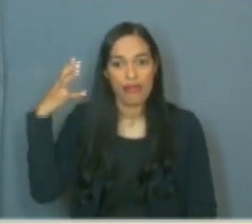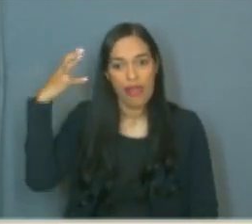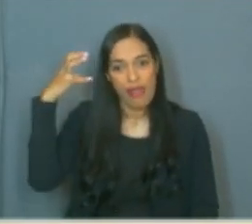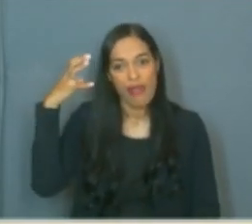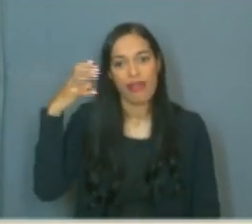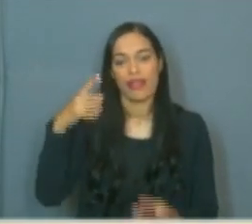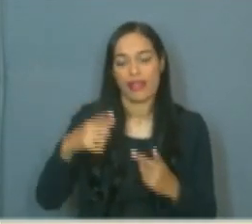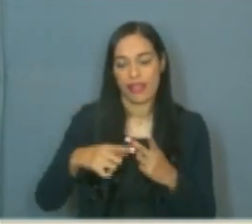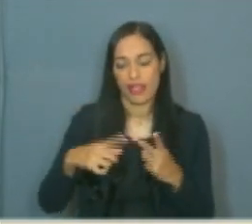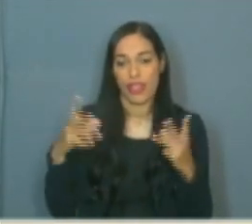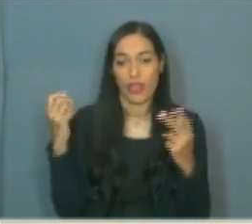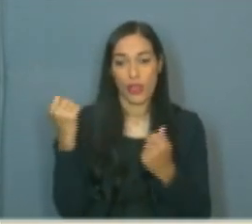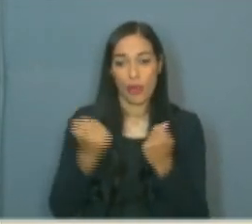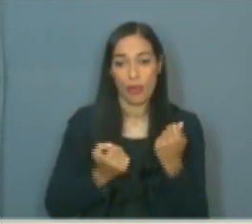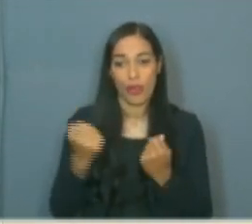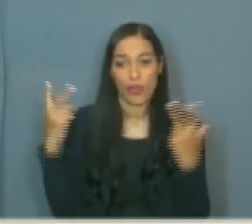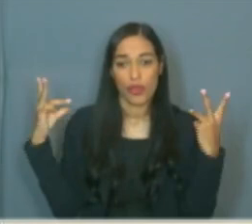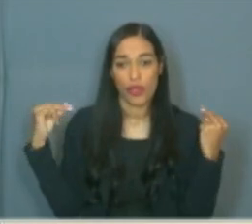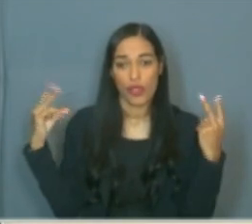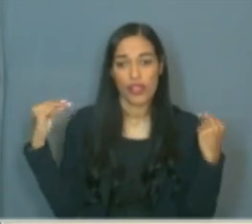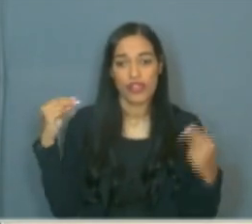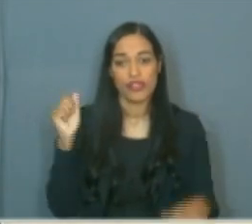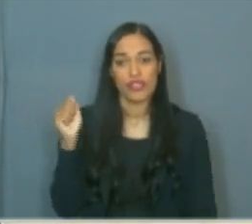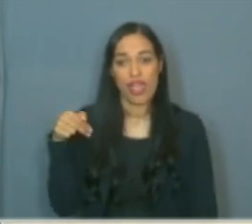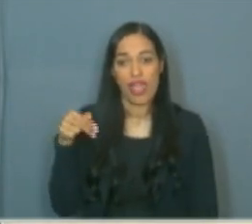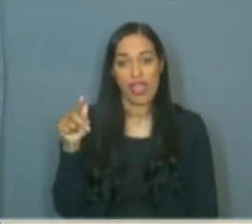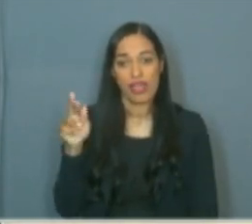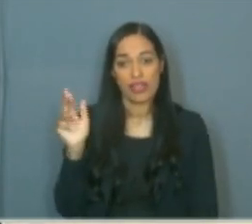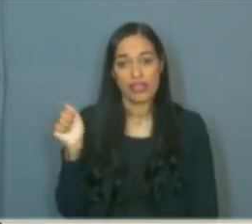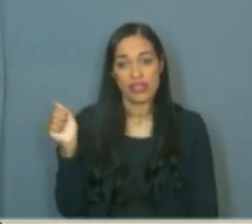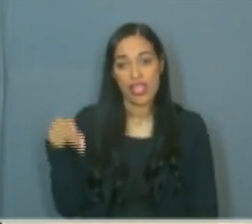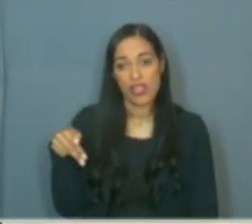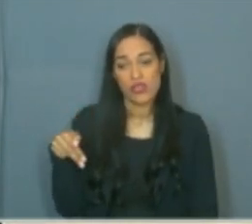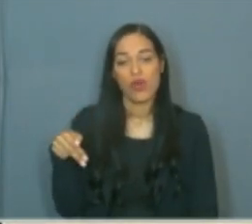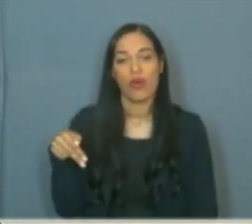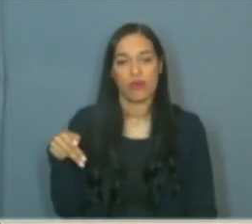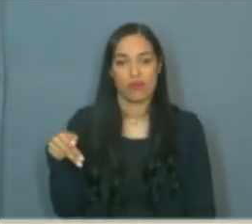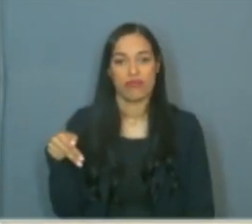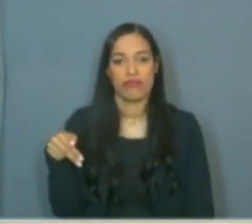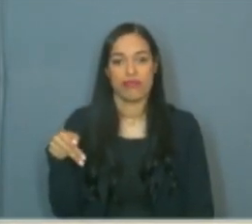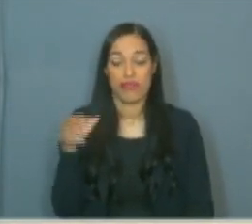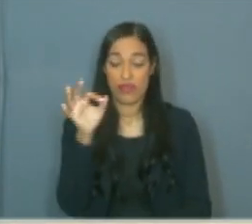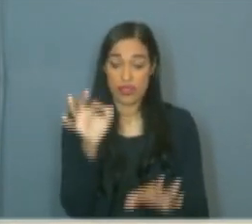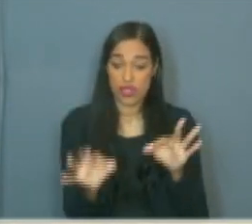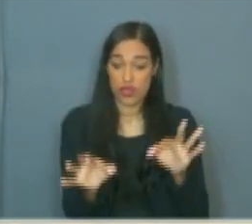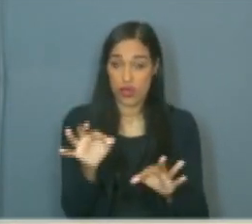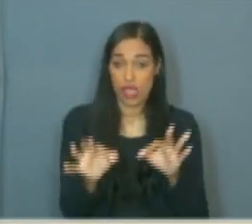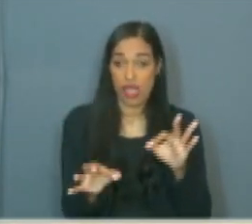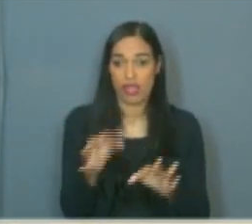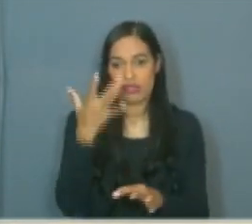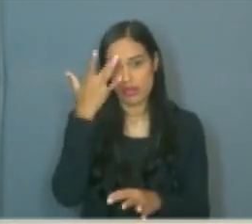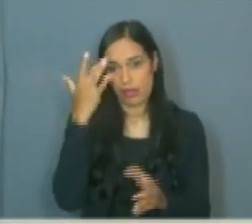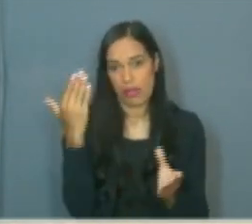e do motorista Anderson serão julgados por júri popular.